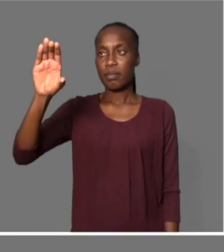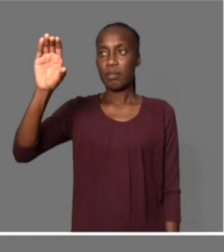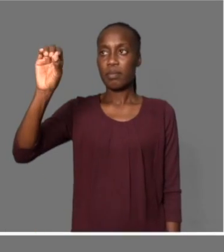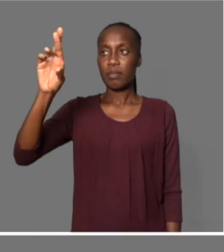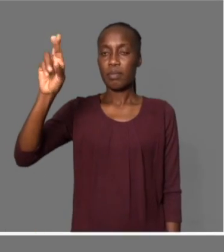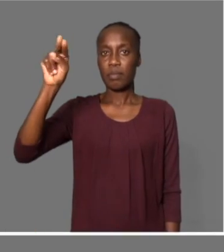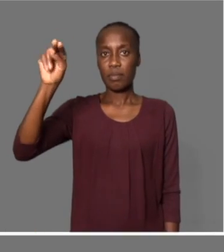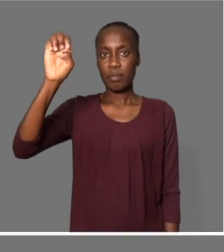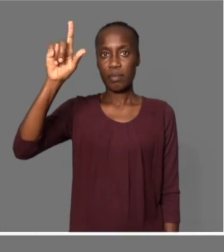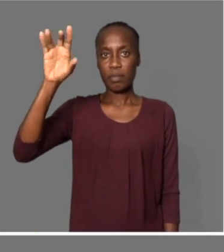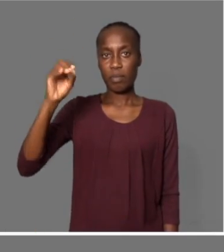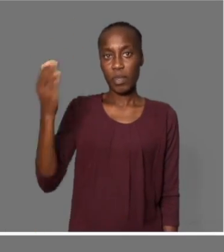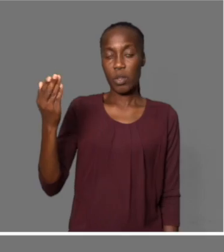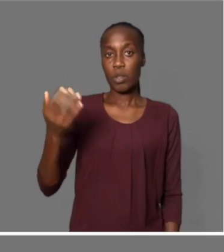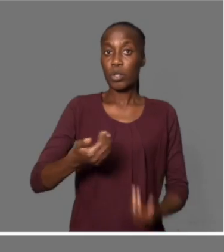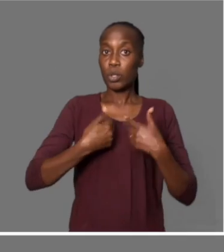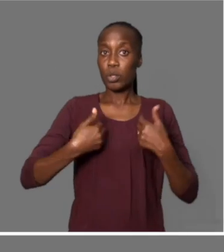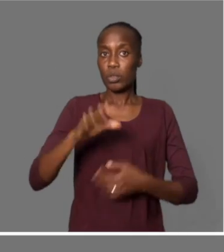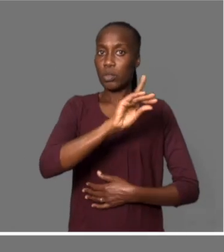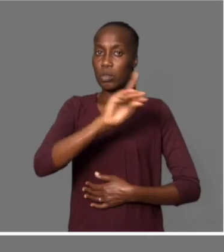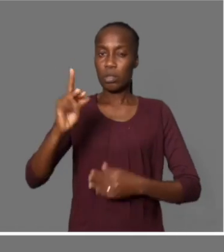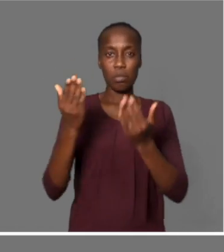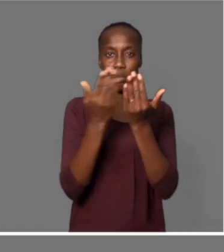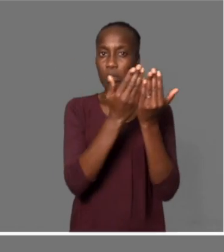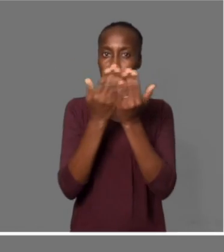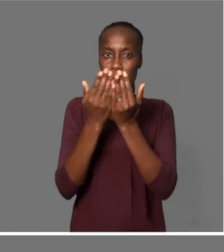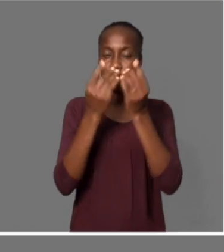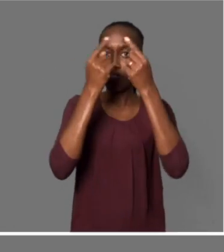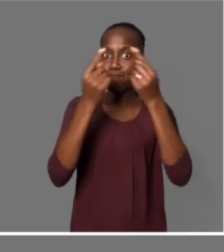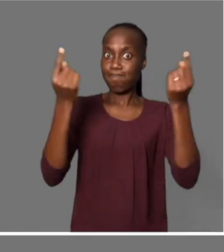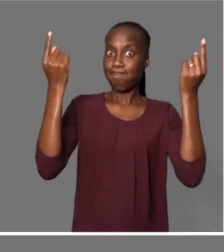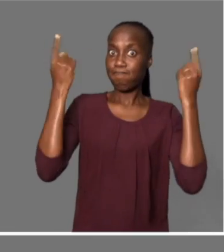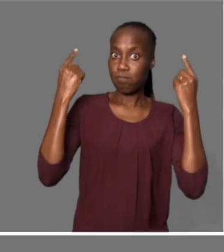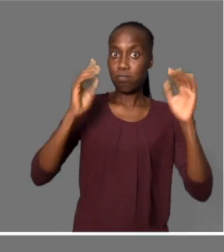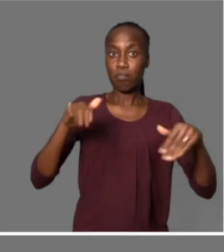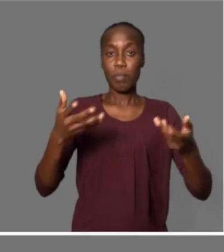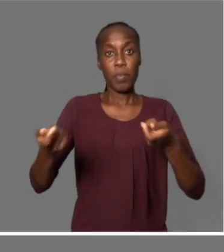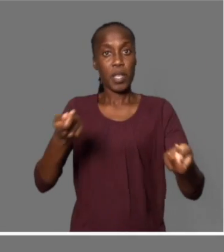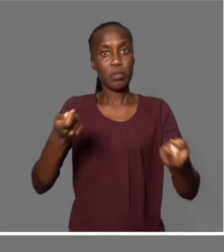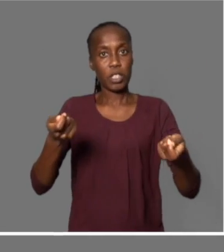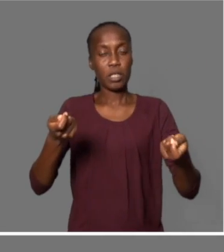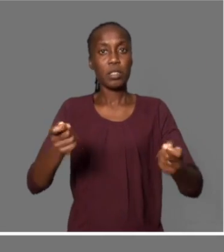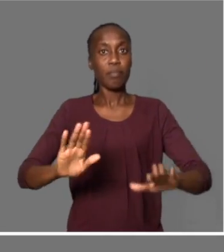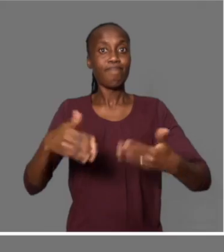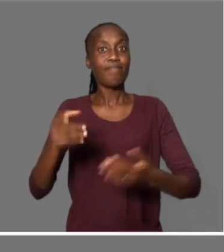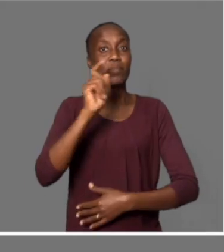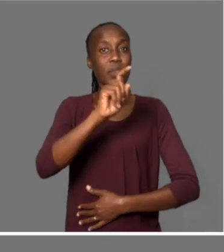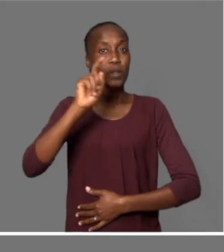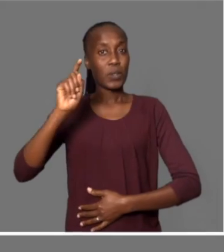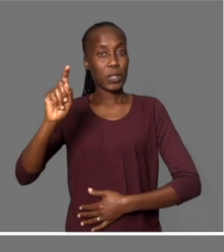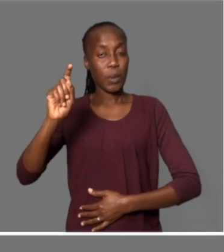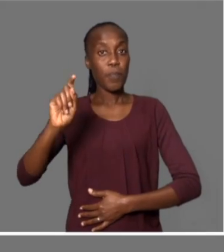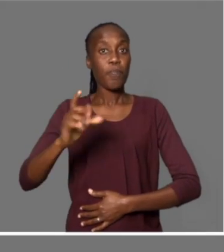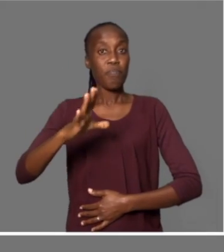Cornelio Alexandre, jovem com deficiência, estudante do curso de Licenciatura em Administração Pública em Gaza,